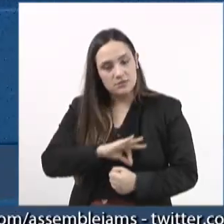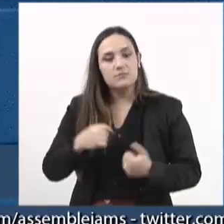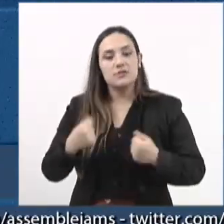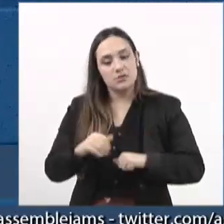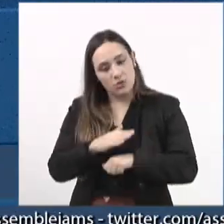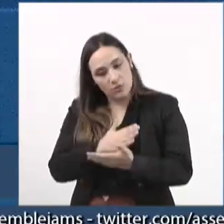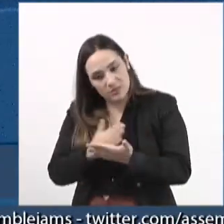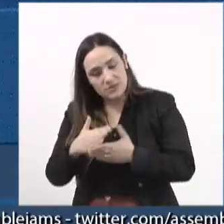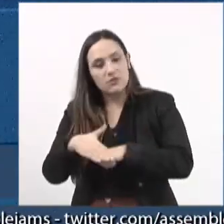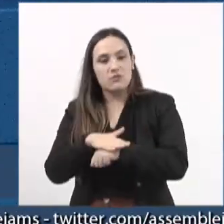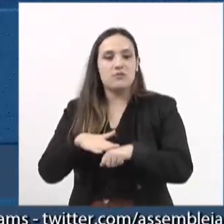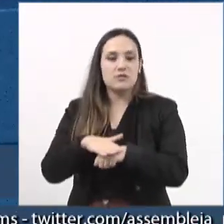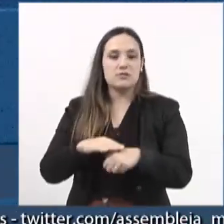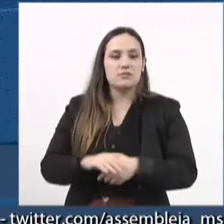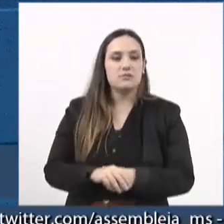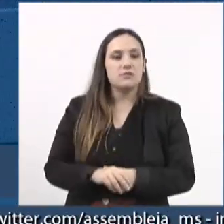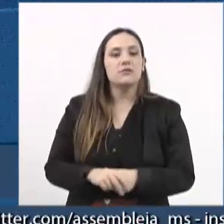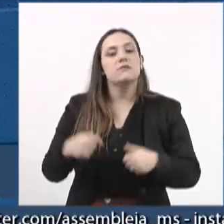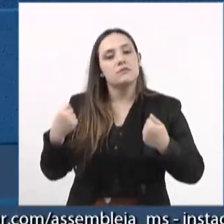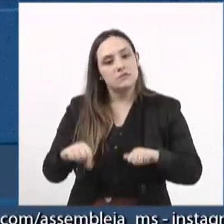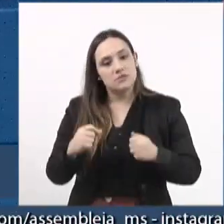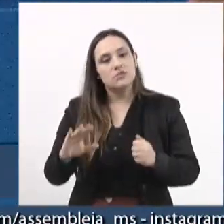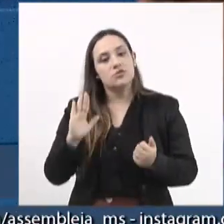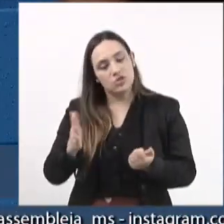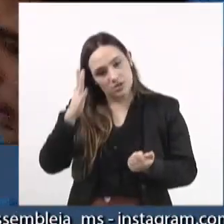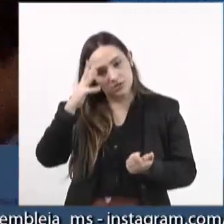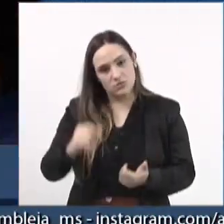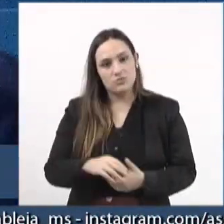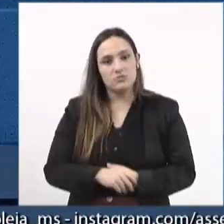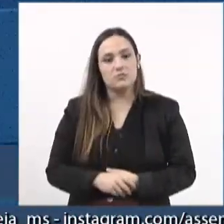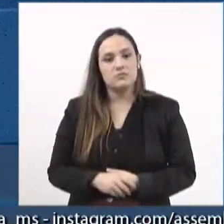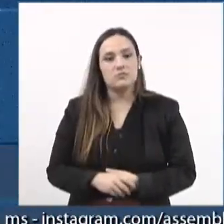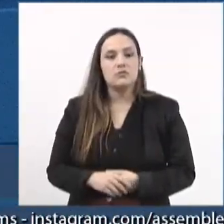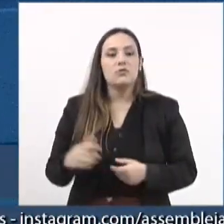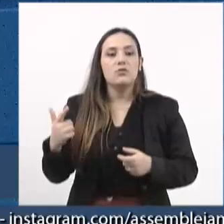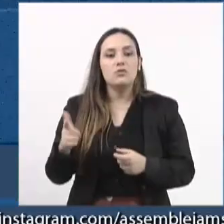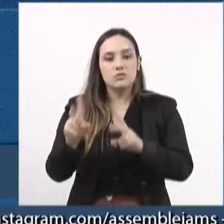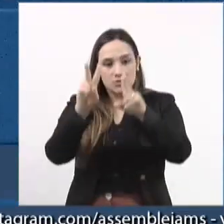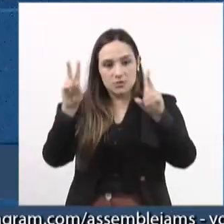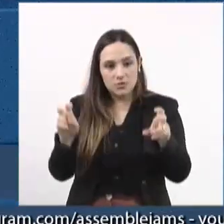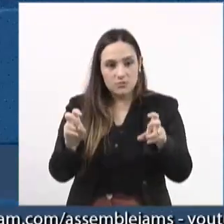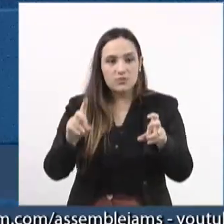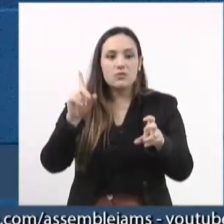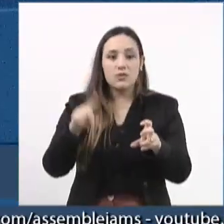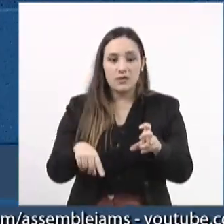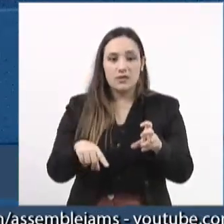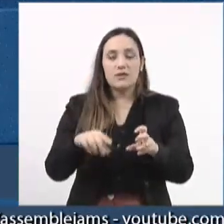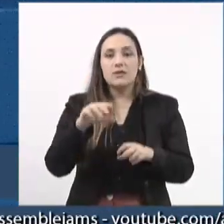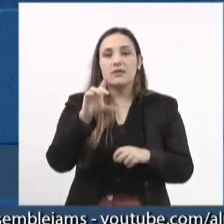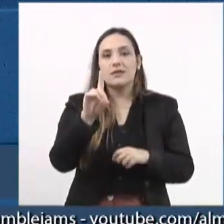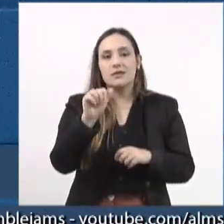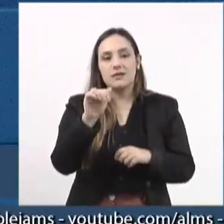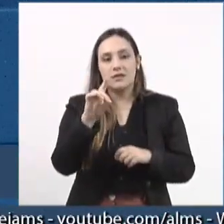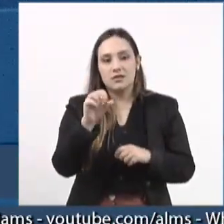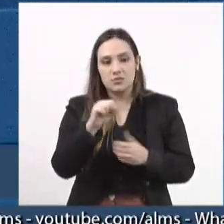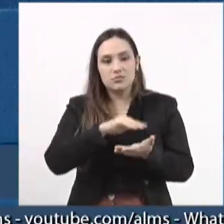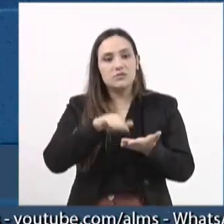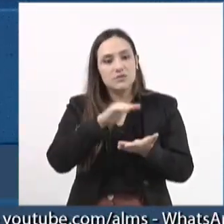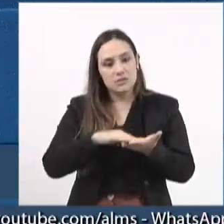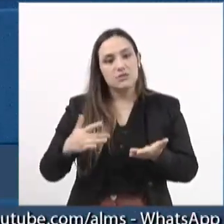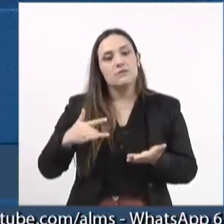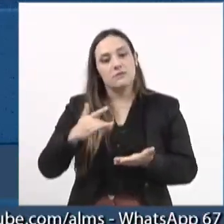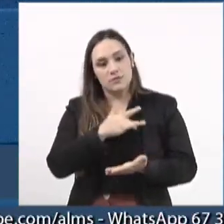diálogo e que comece realmente essa tratativa. Outra questão também é a atualização de dados pela Secretaria de